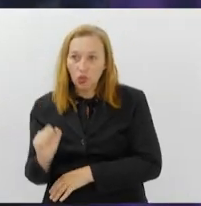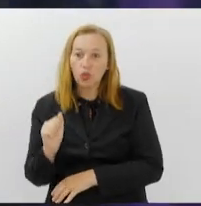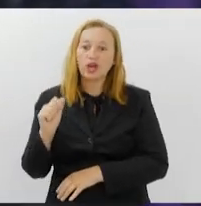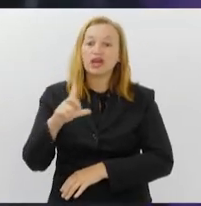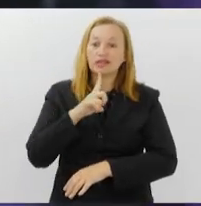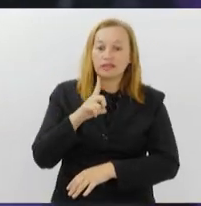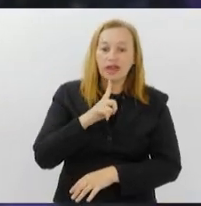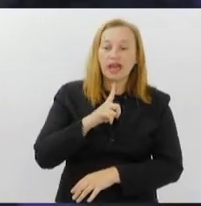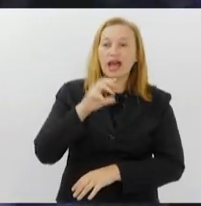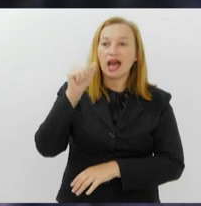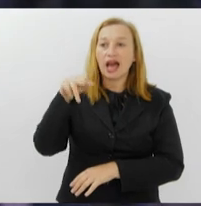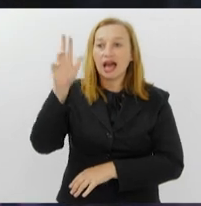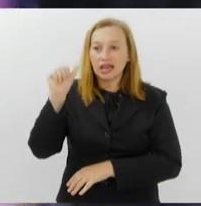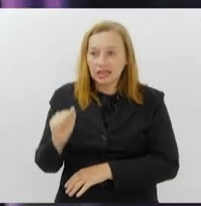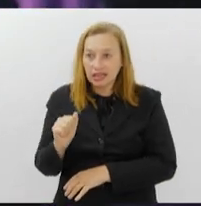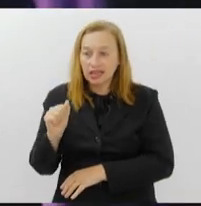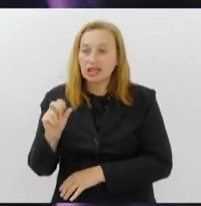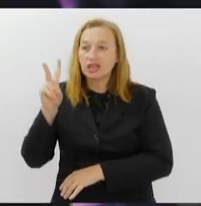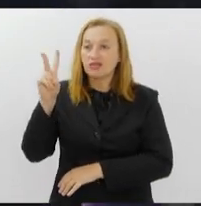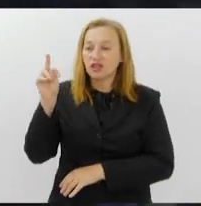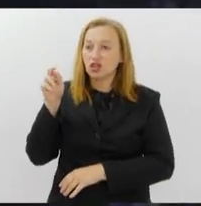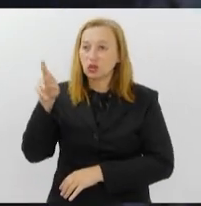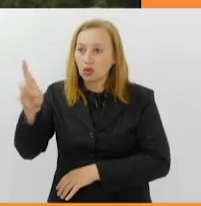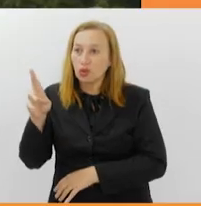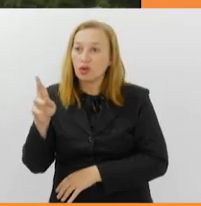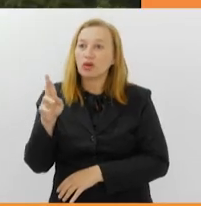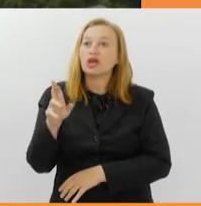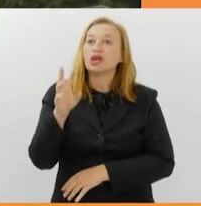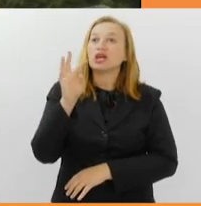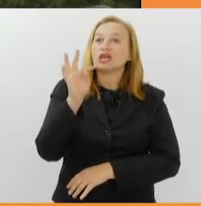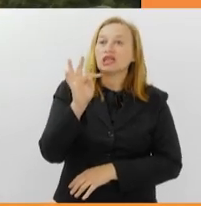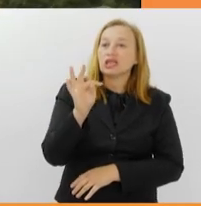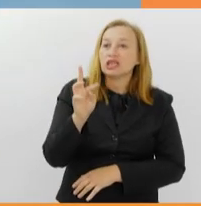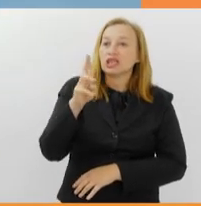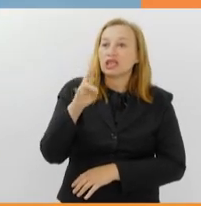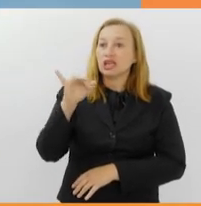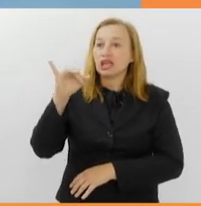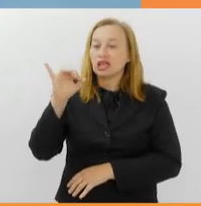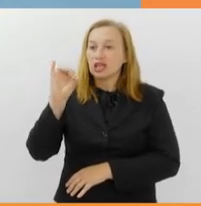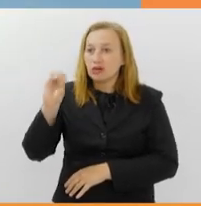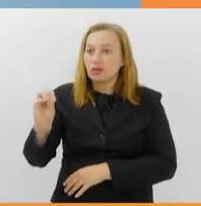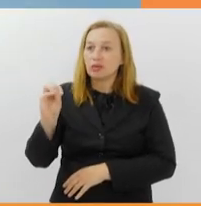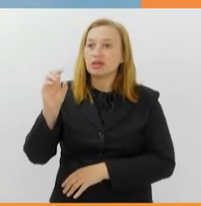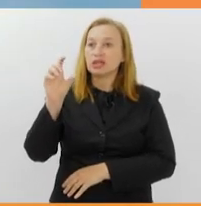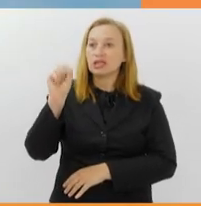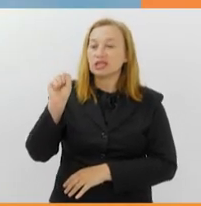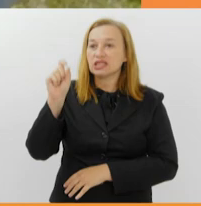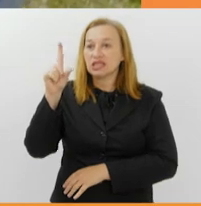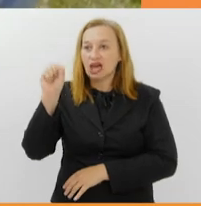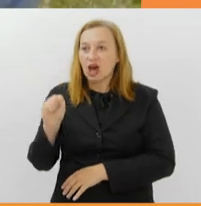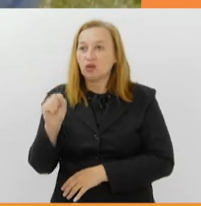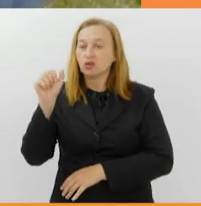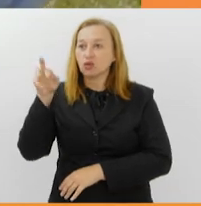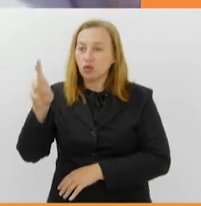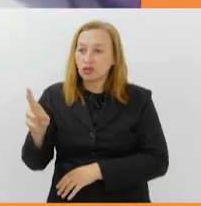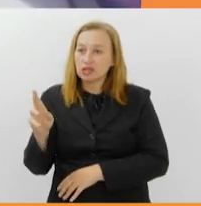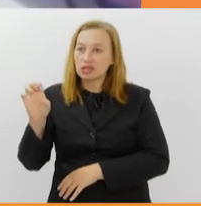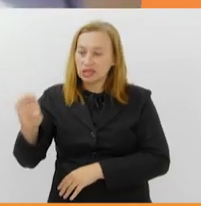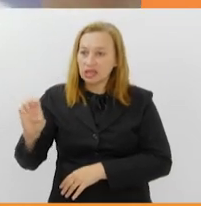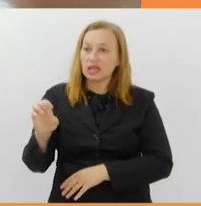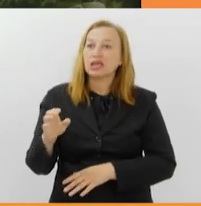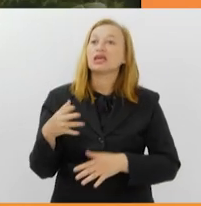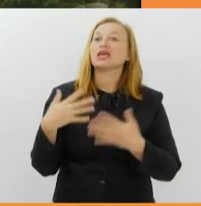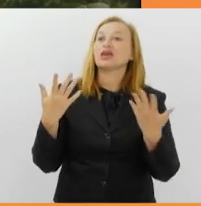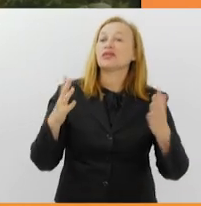ex-titãs Paulo Miklos, Vitor Kley e o trio Sal Doce. O evento também vai apresentar tributos a músicos